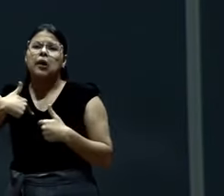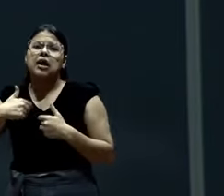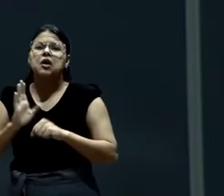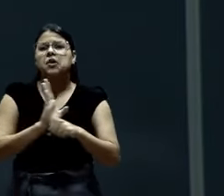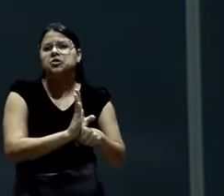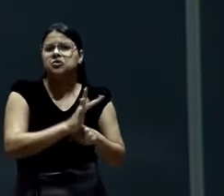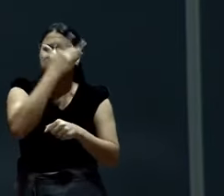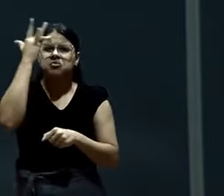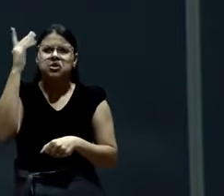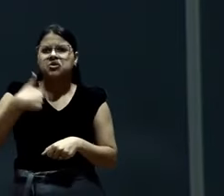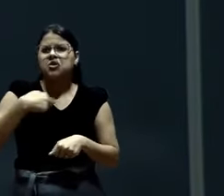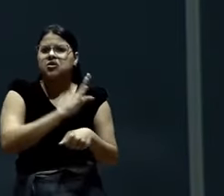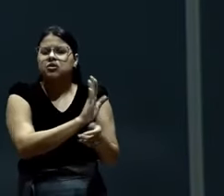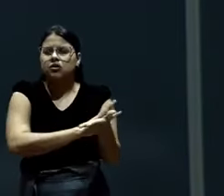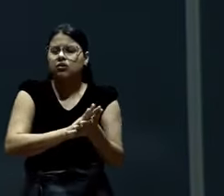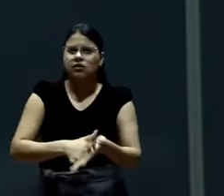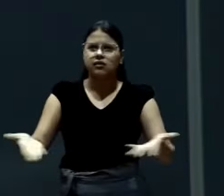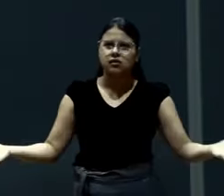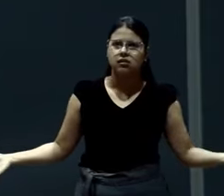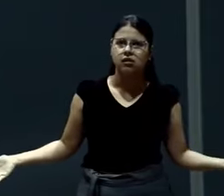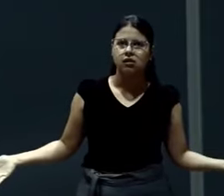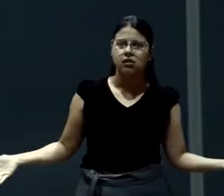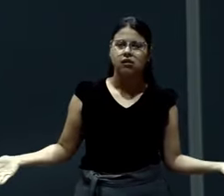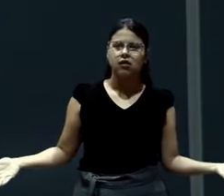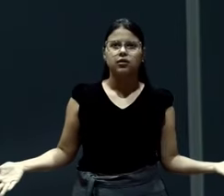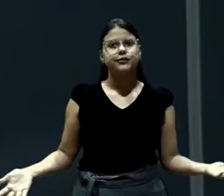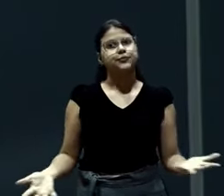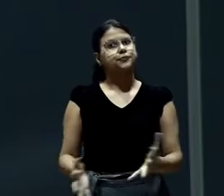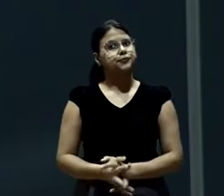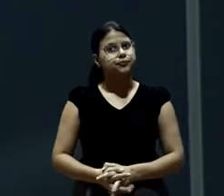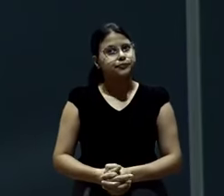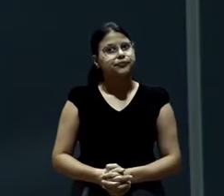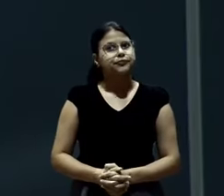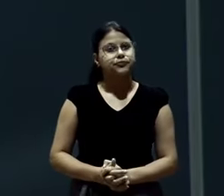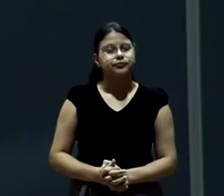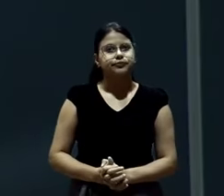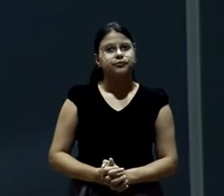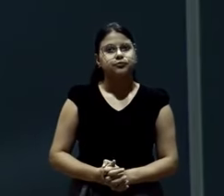Crente abençoado você é, minha filha. Crente abençoado você é, meu filho.